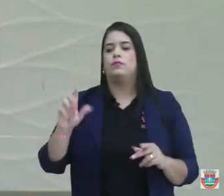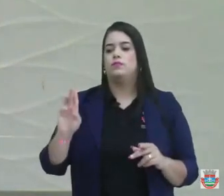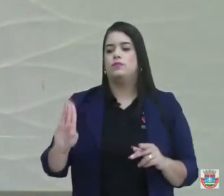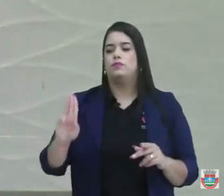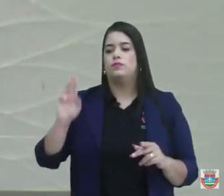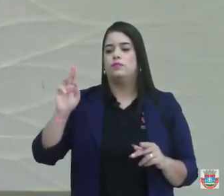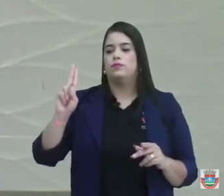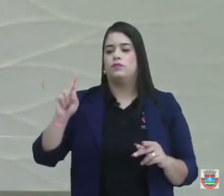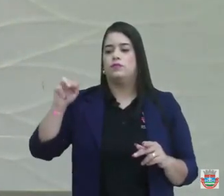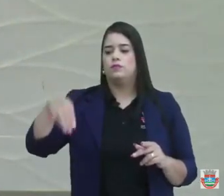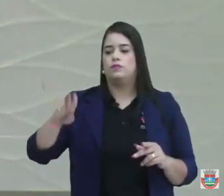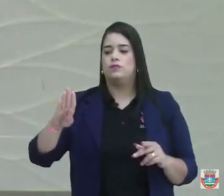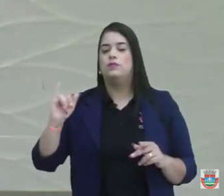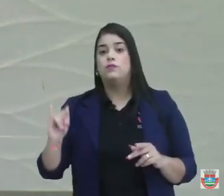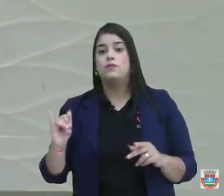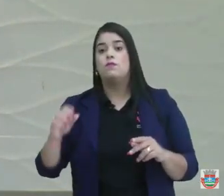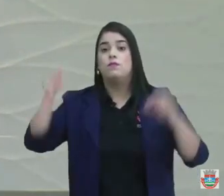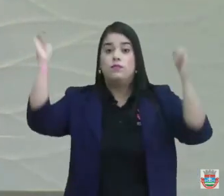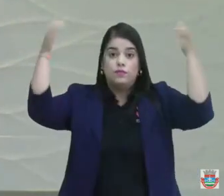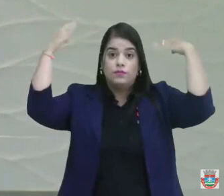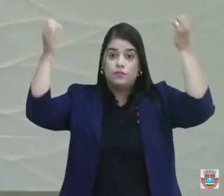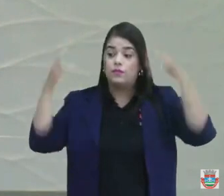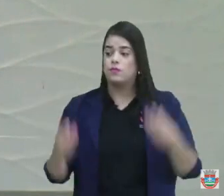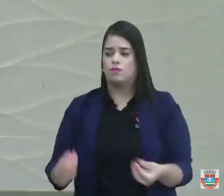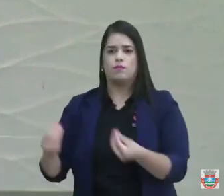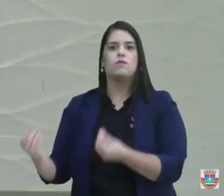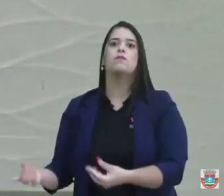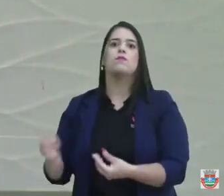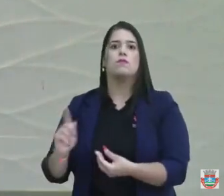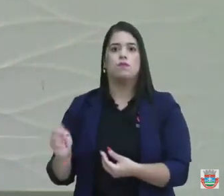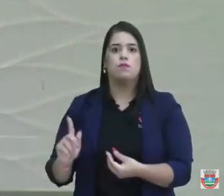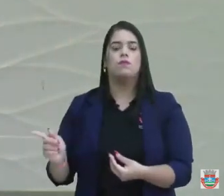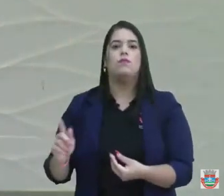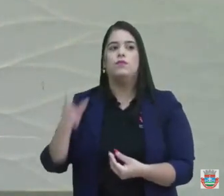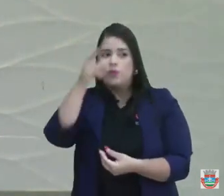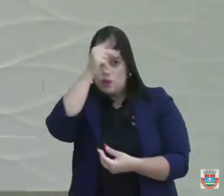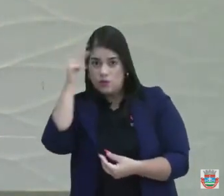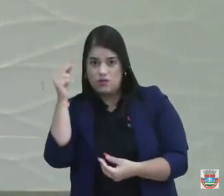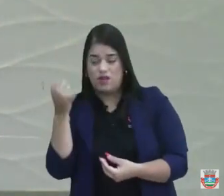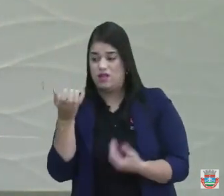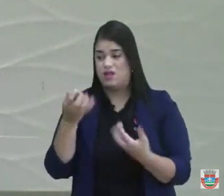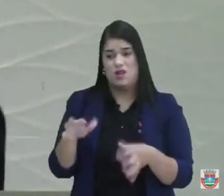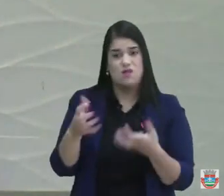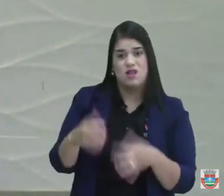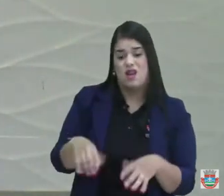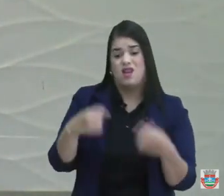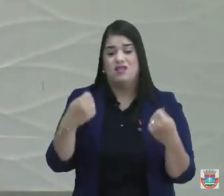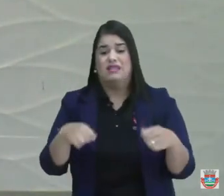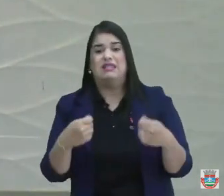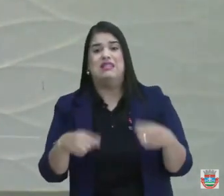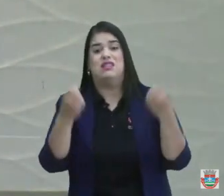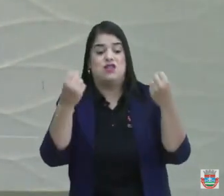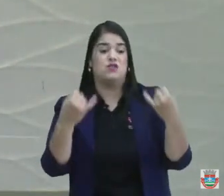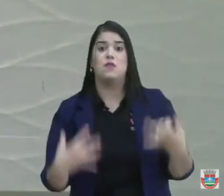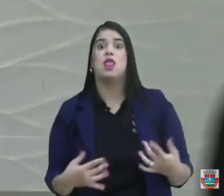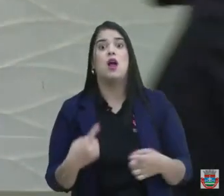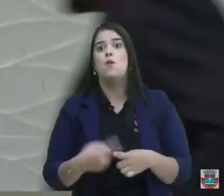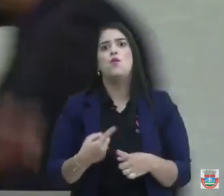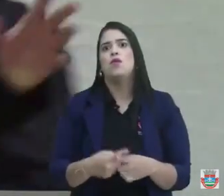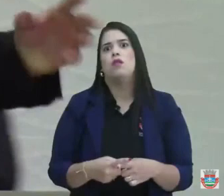emenda impositiva é para colocar uma ambulância lá. E se o prefeito não colocar, ele tem que justificar por que não colocou,